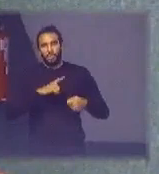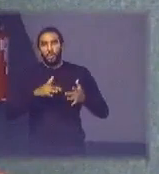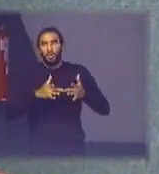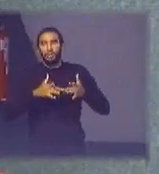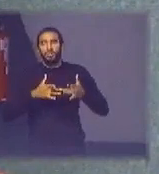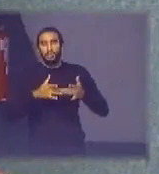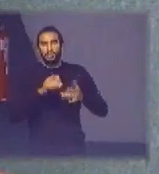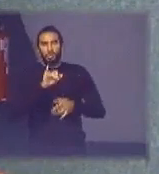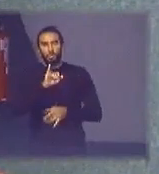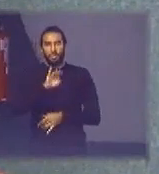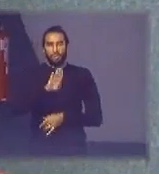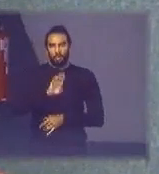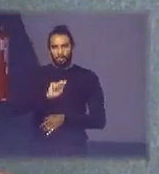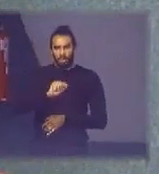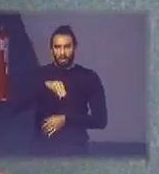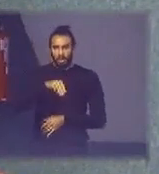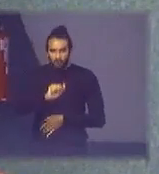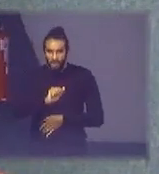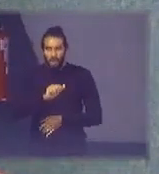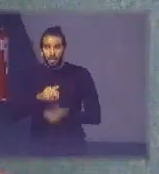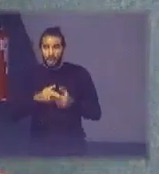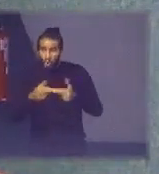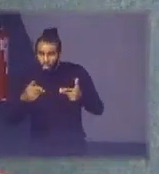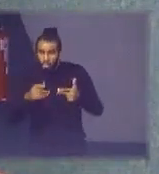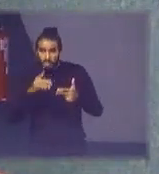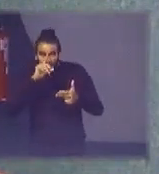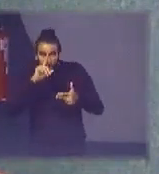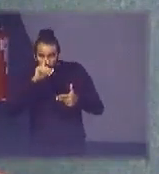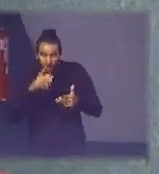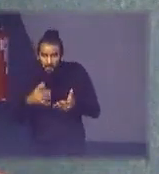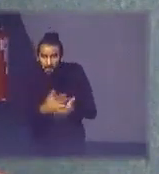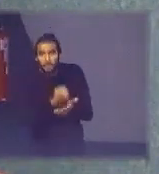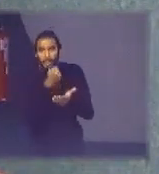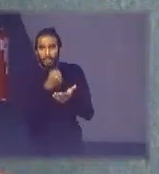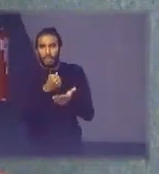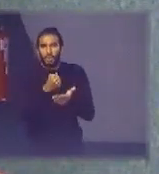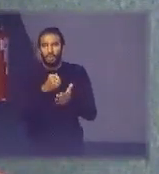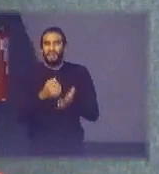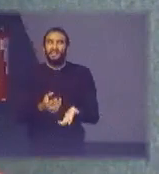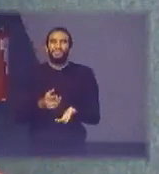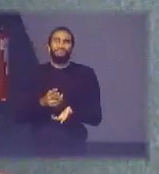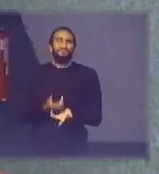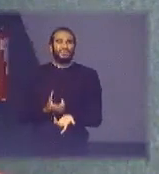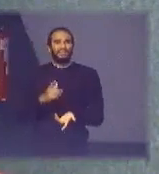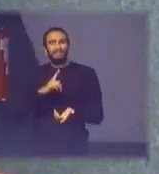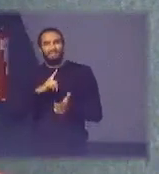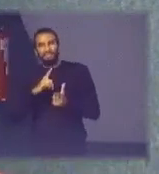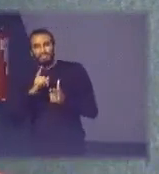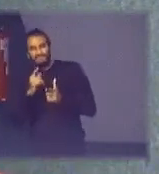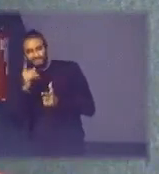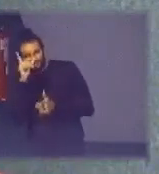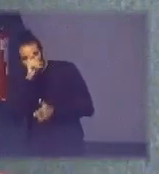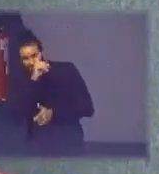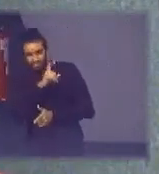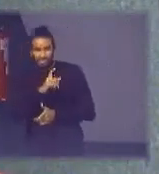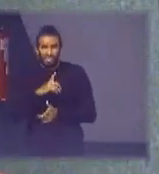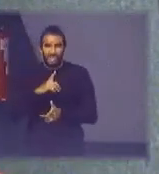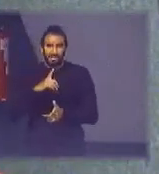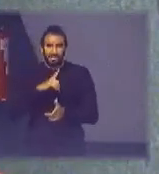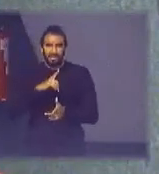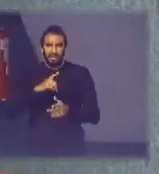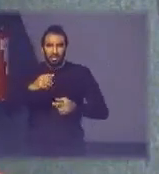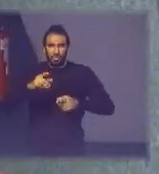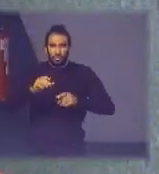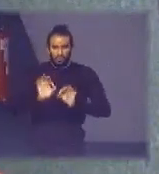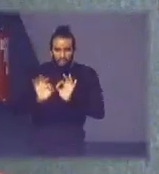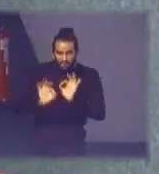ter um transporte para resíduos perigosos isso tudo iria dificultar e a gente não ia ter essa logística reversa nunca o estado de